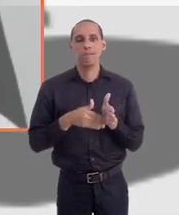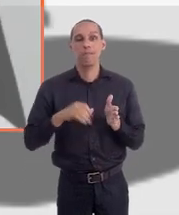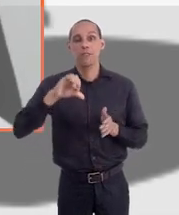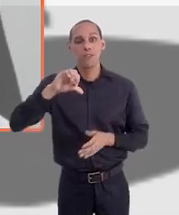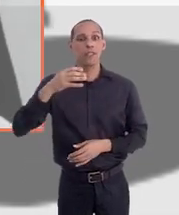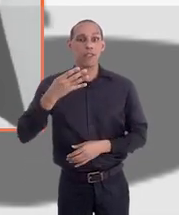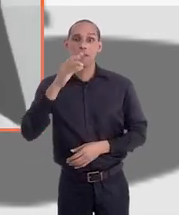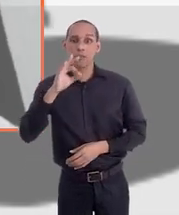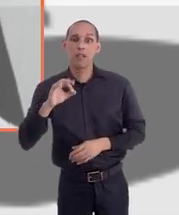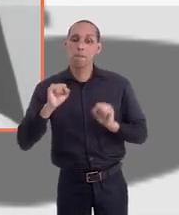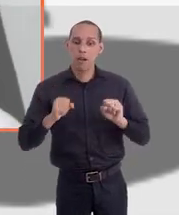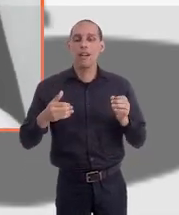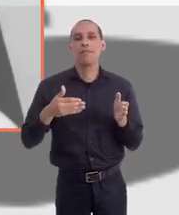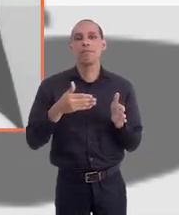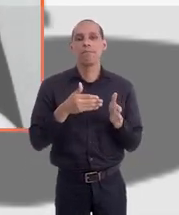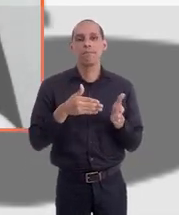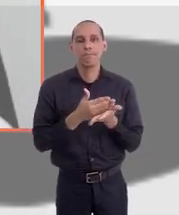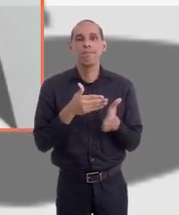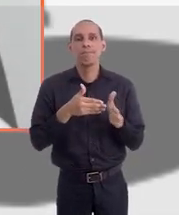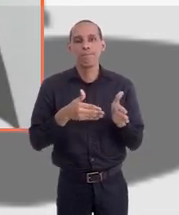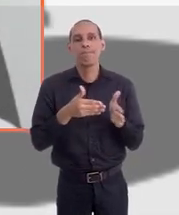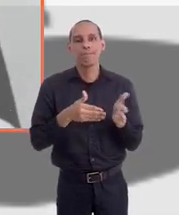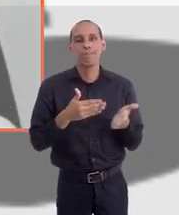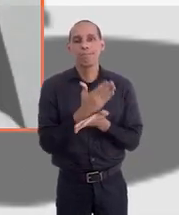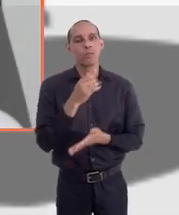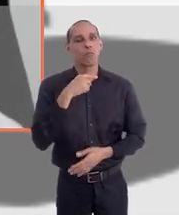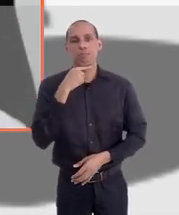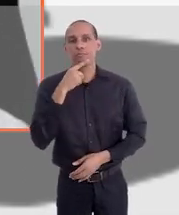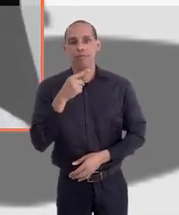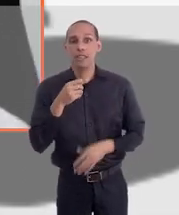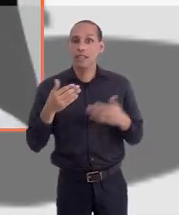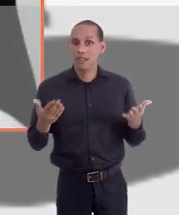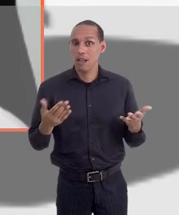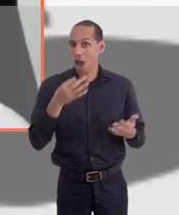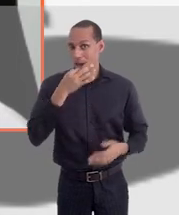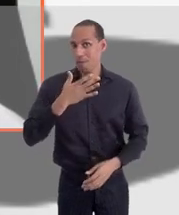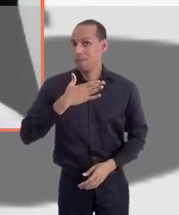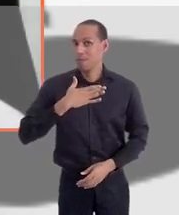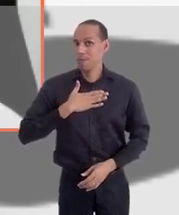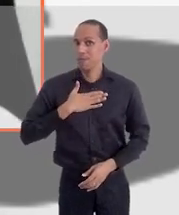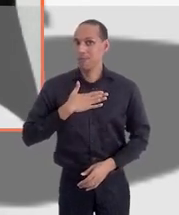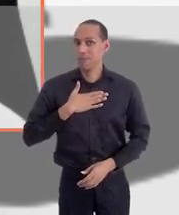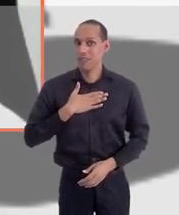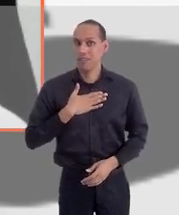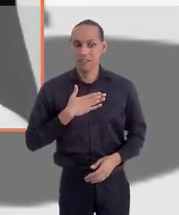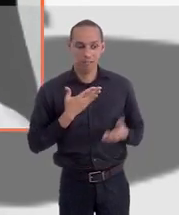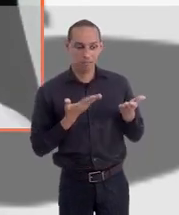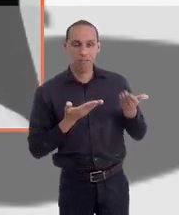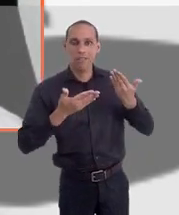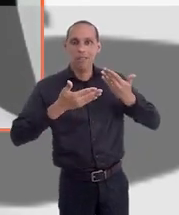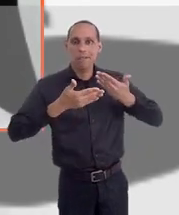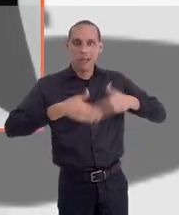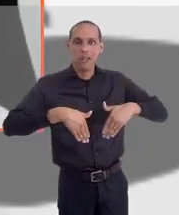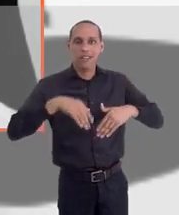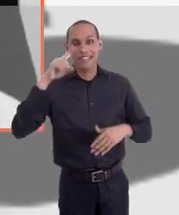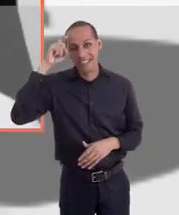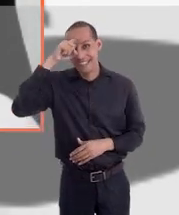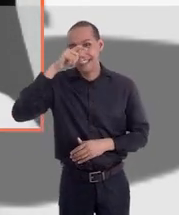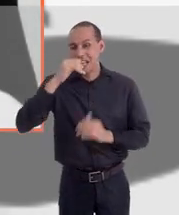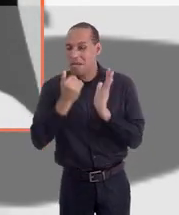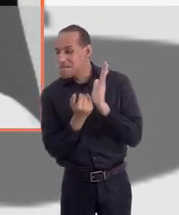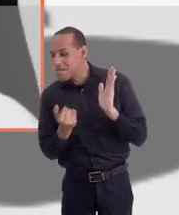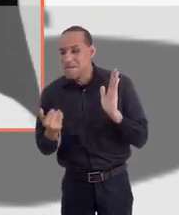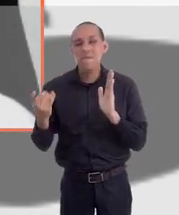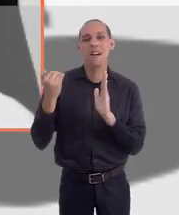94% da prova, admite a possibilidade da pessoa ficar reprovada. Então, a minha opinião é que essa prova vem num grau de dificuldade